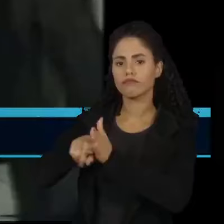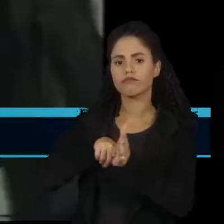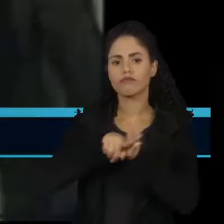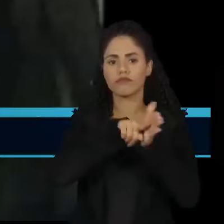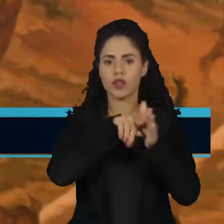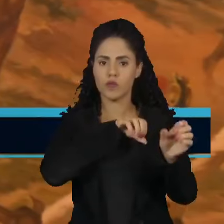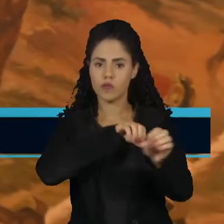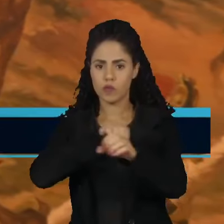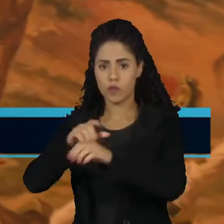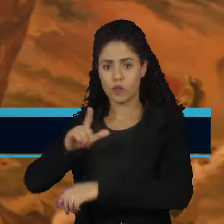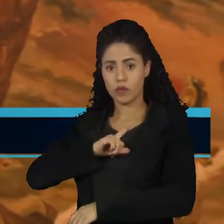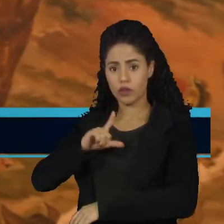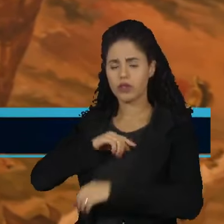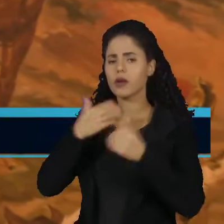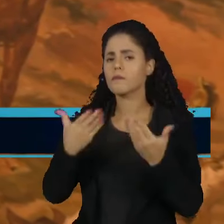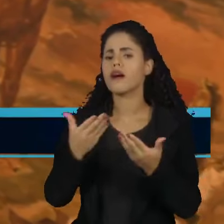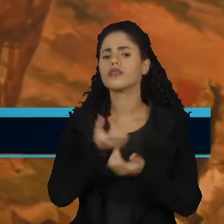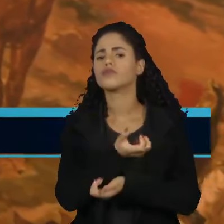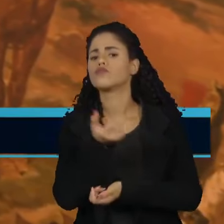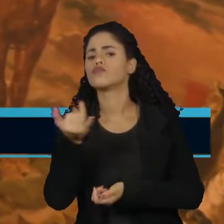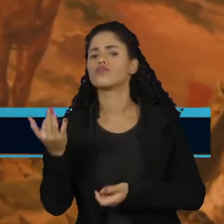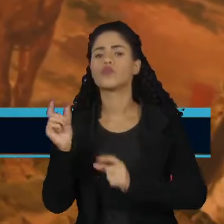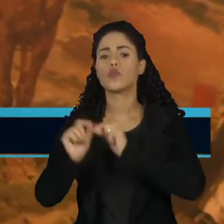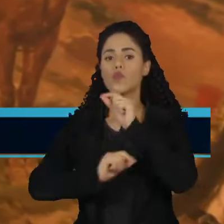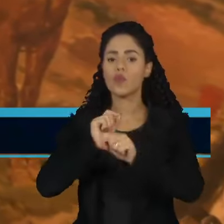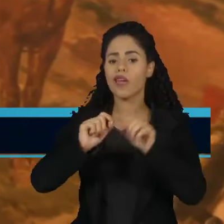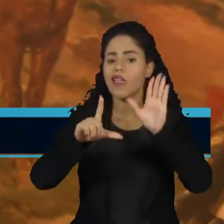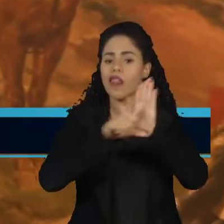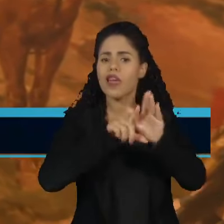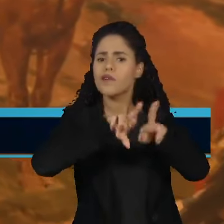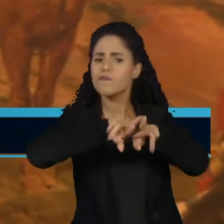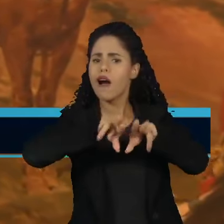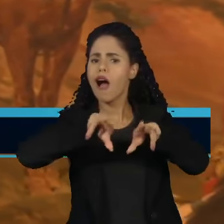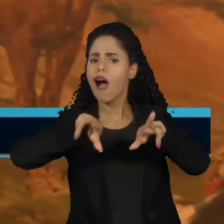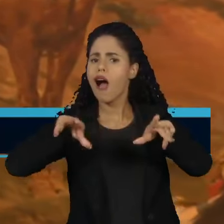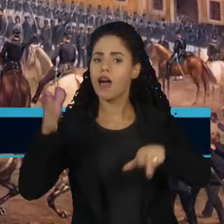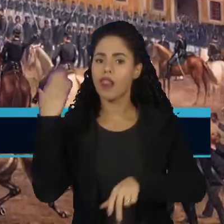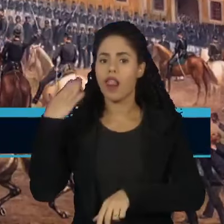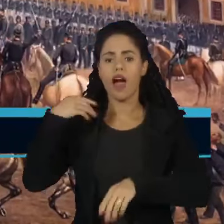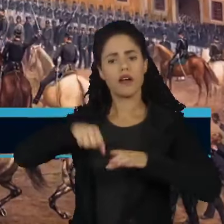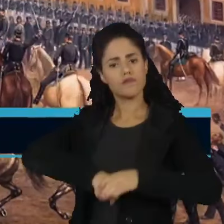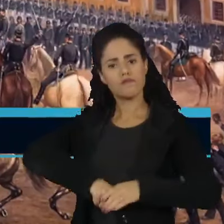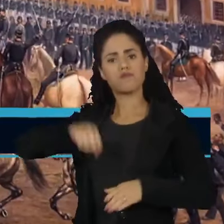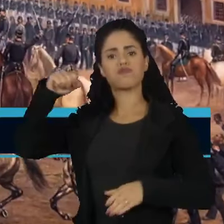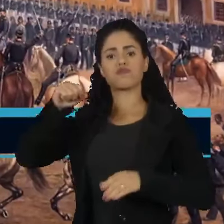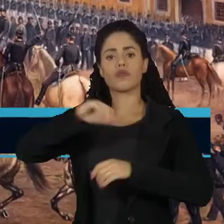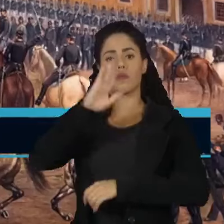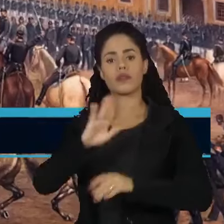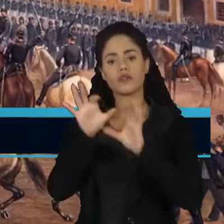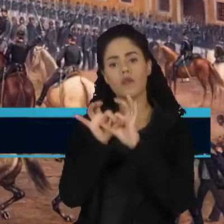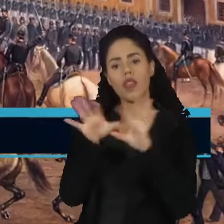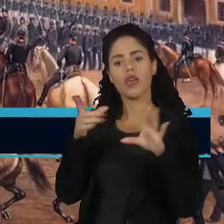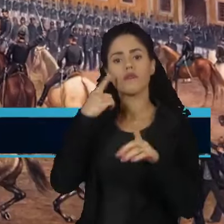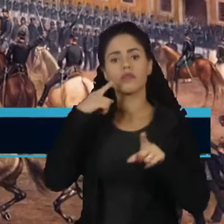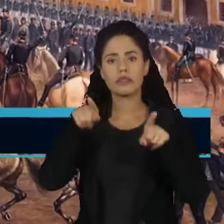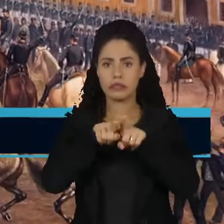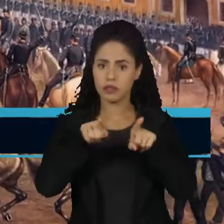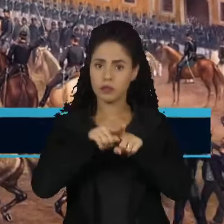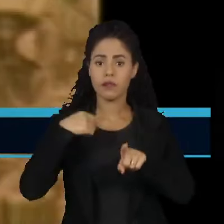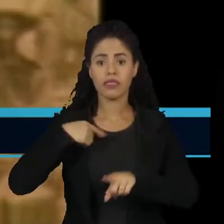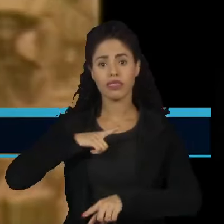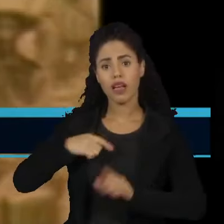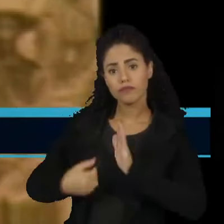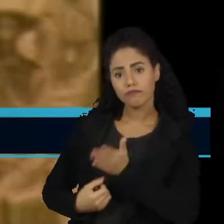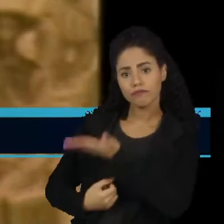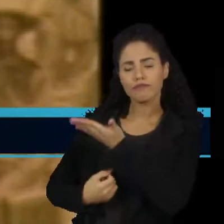Educacionais. A contagem sequencial de leis começou na Independência, foi interrompida com a Proclamação da República, República,